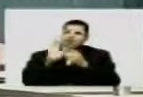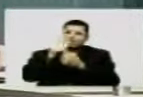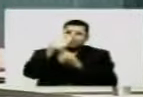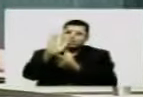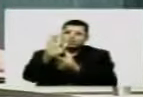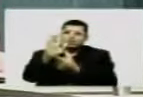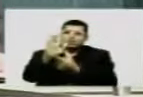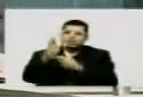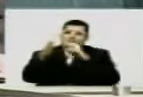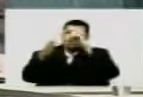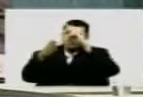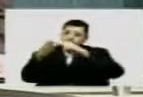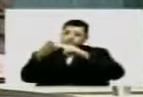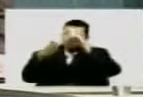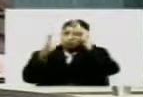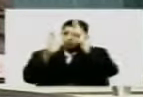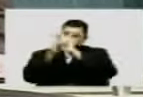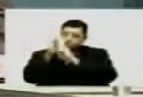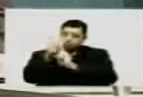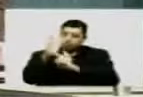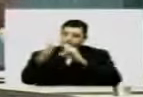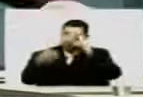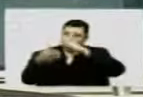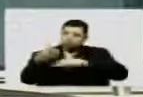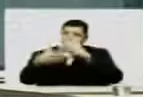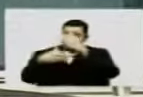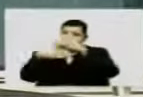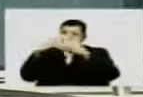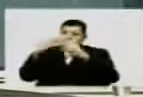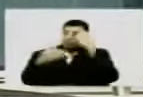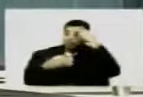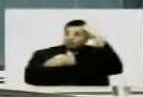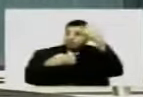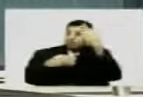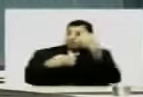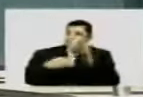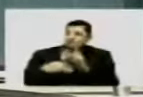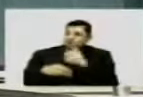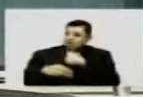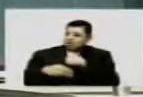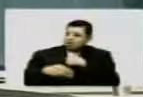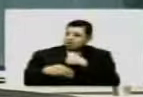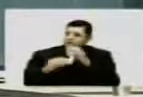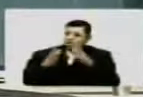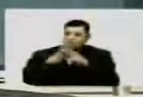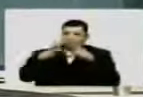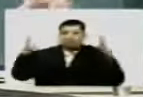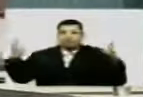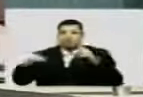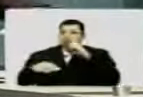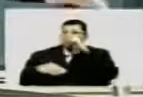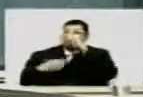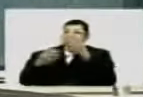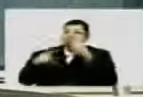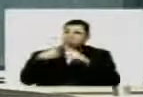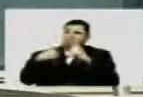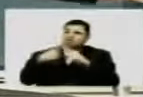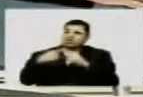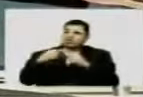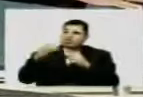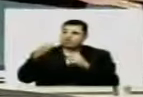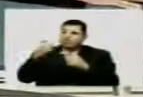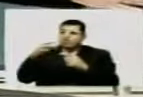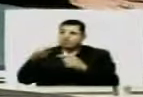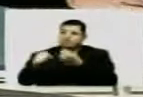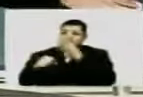eu apresentei um relato dessa obra. Alguns acharam que eu era alarmista, que é porque eu era de